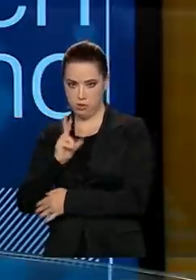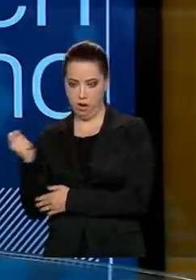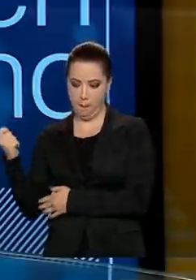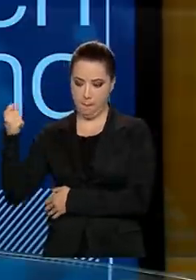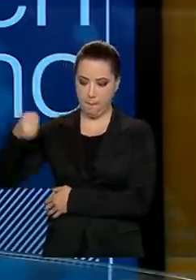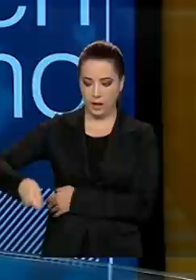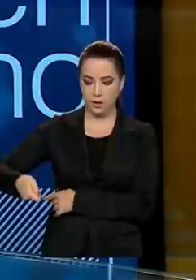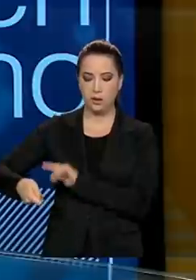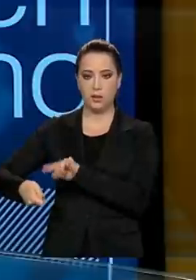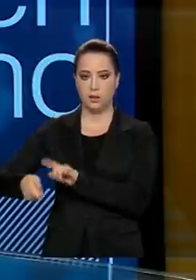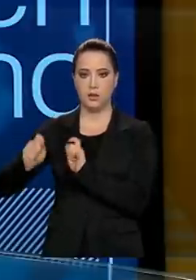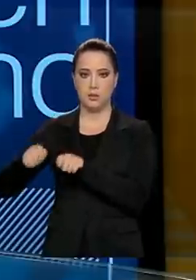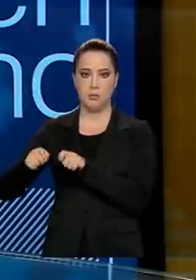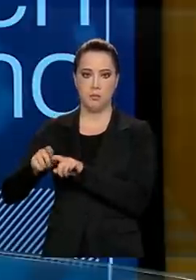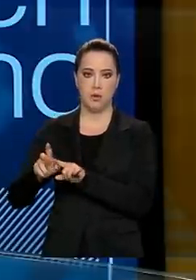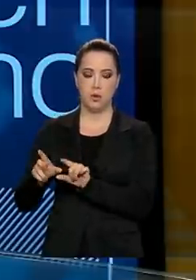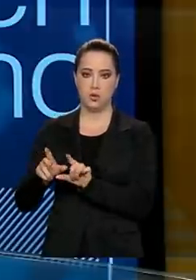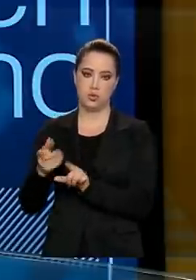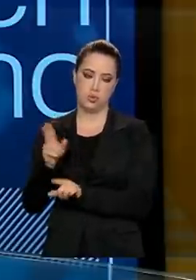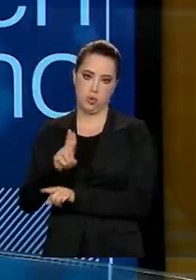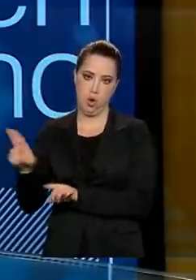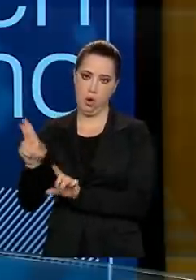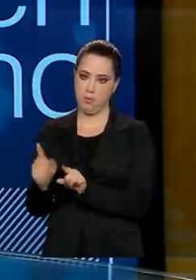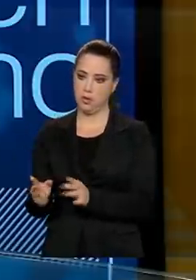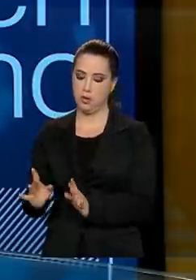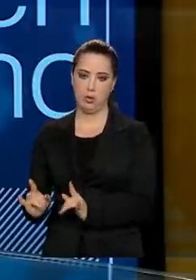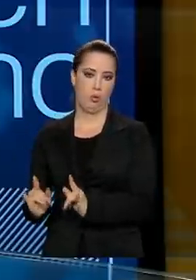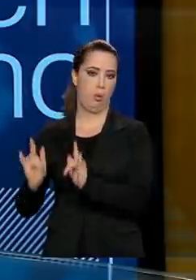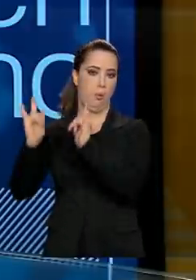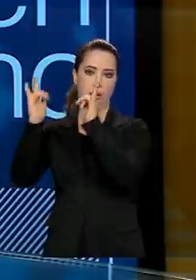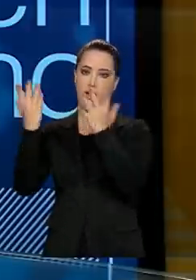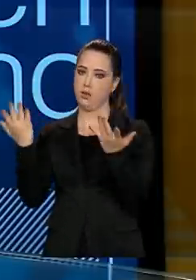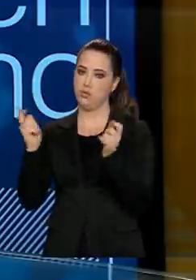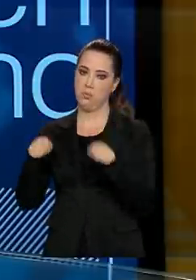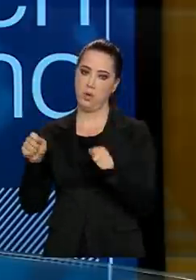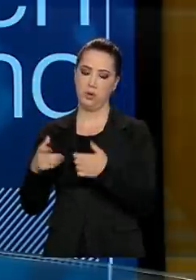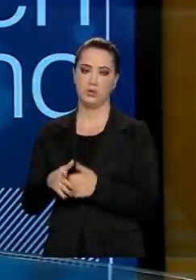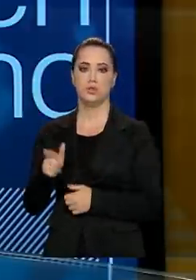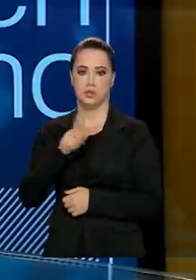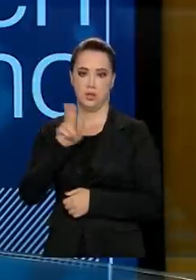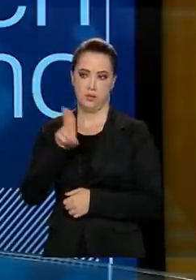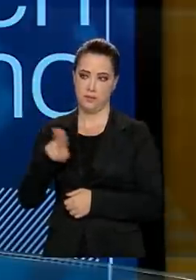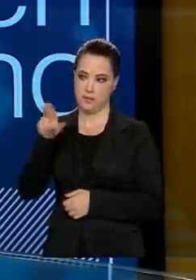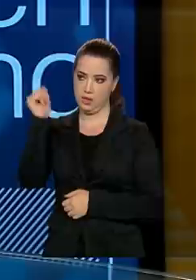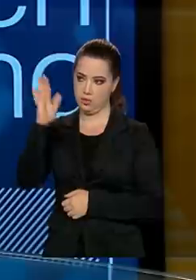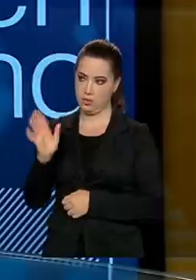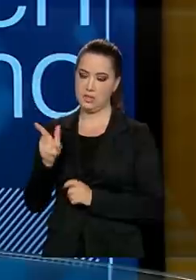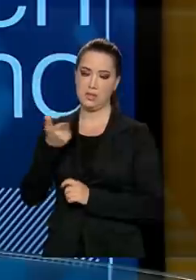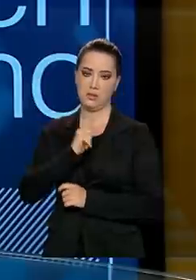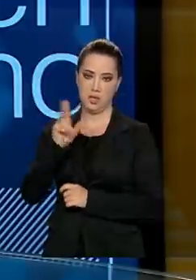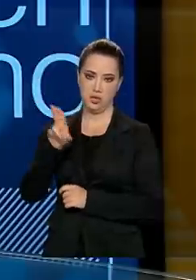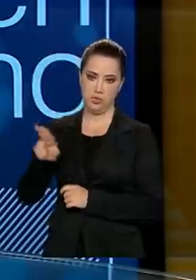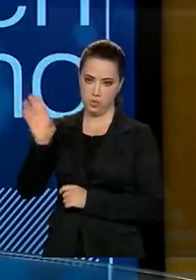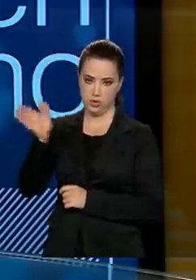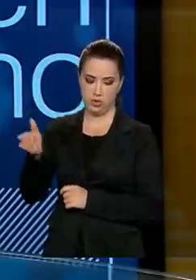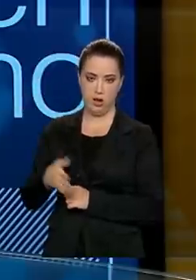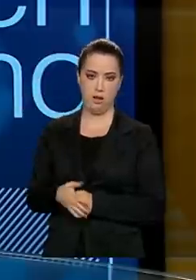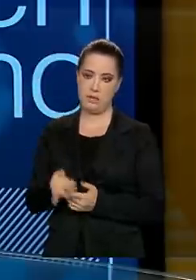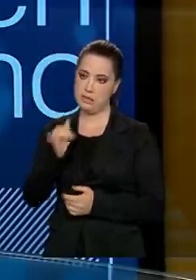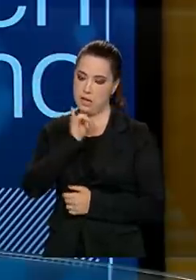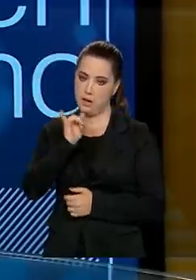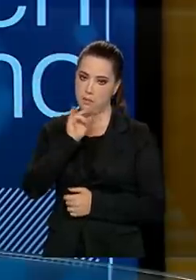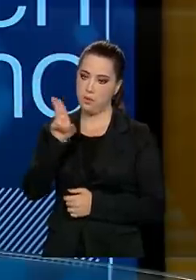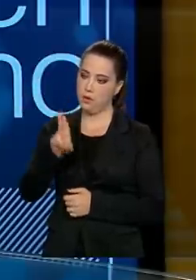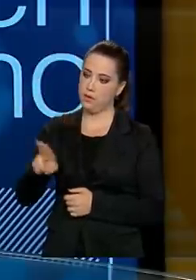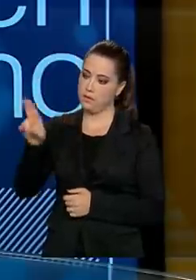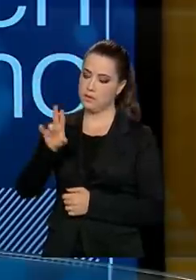o nome de um prédio, etc. Nós temos universidades no Brasil que já têm isso. Eu posso te citar, por exemplo, a Universidade